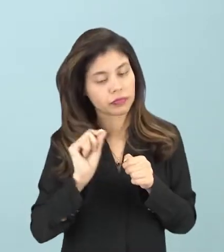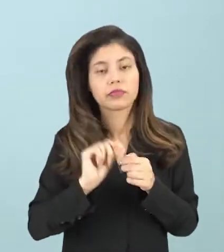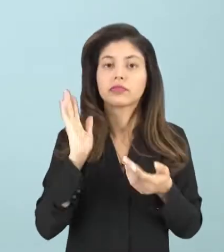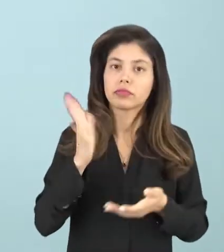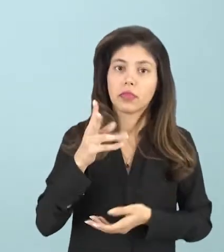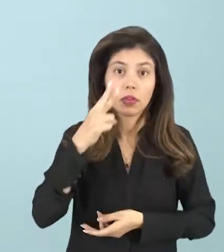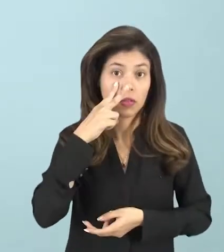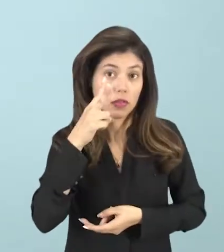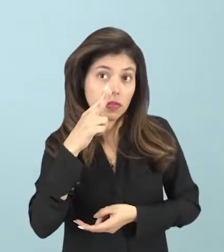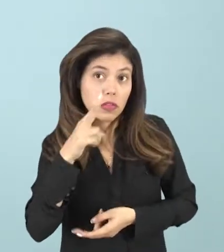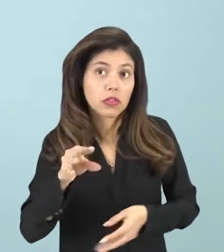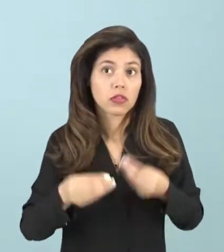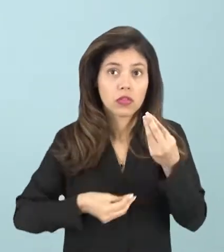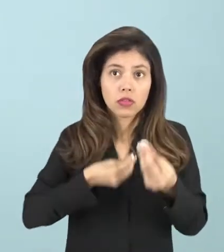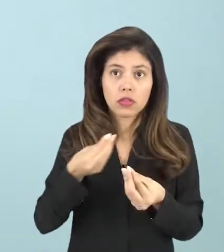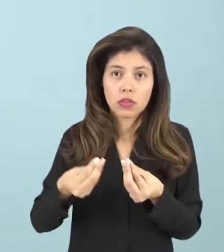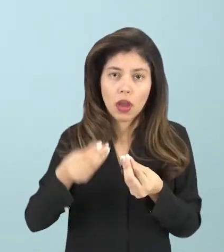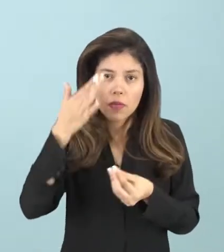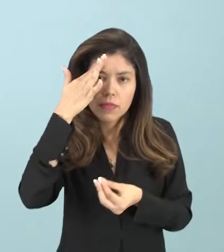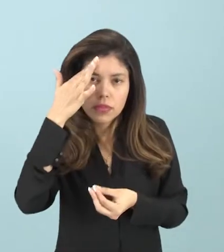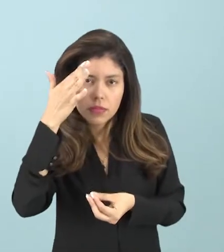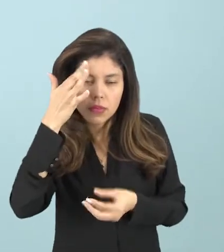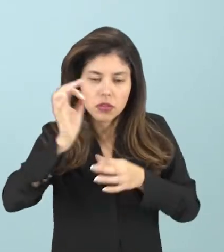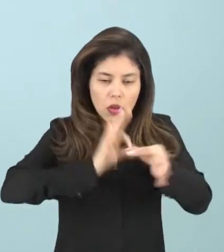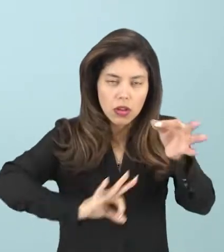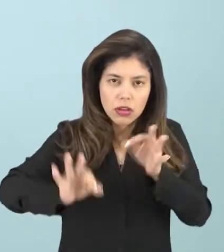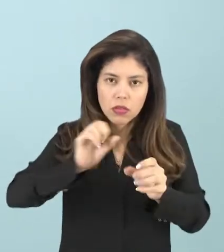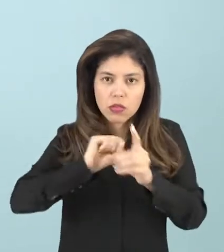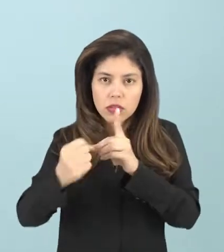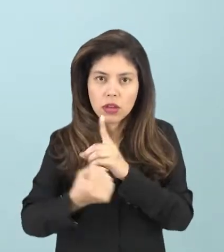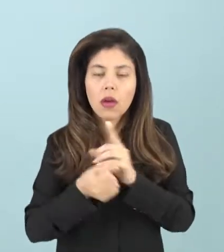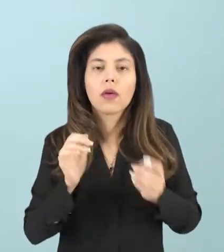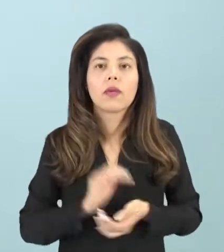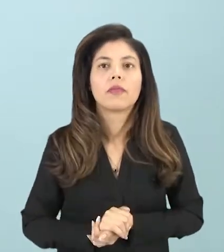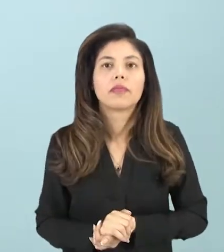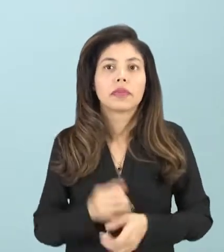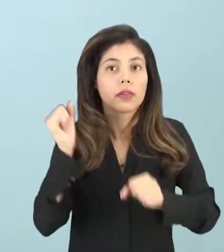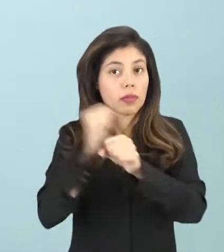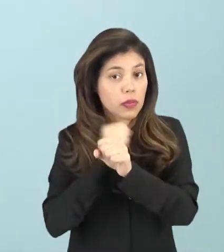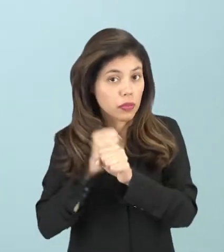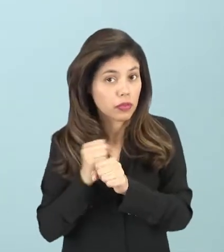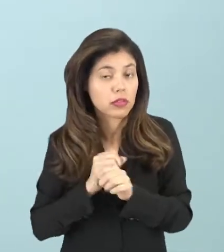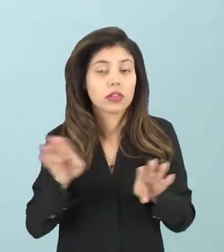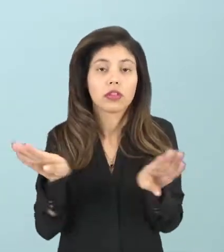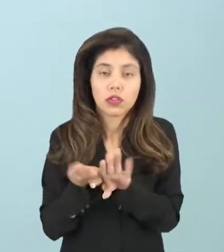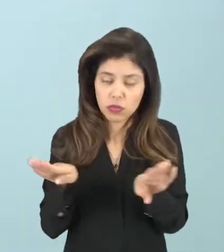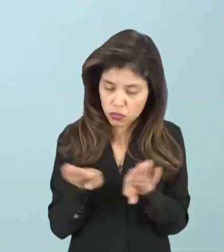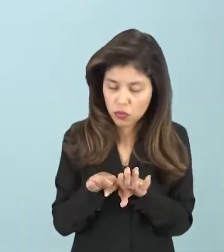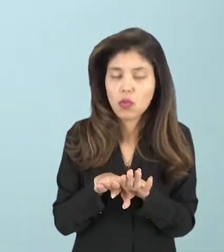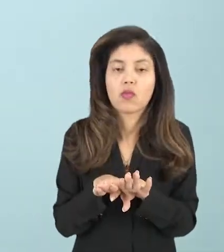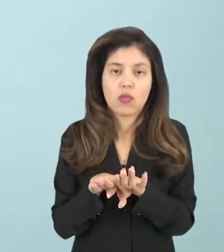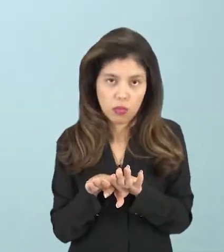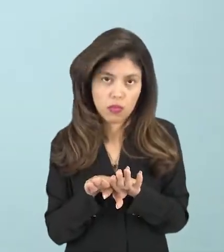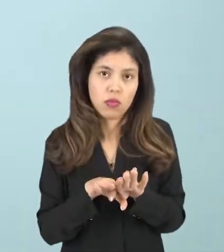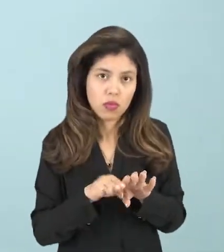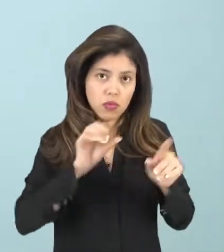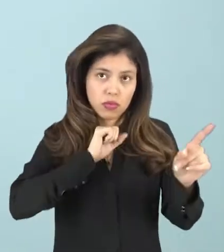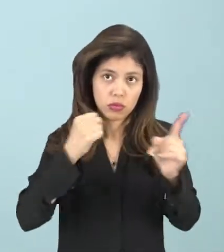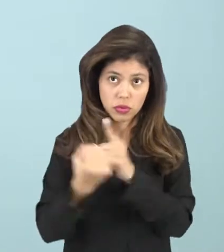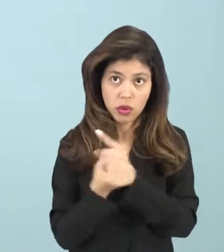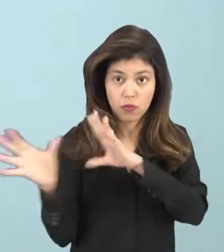vista a dinâmica da organização social. Então é uma construção social. Logo,